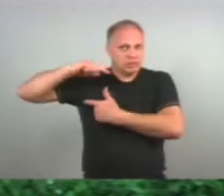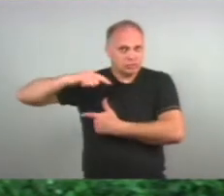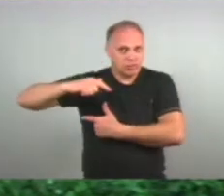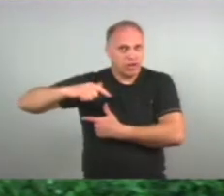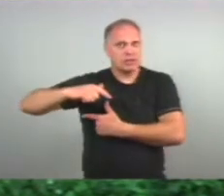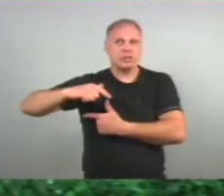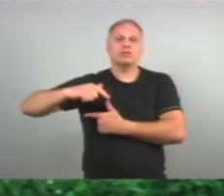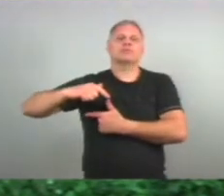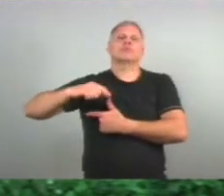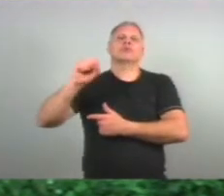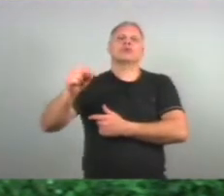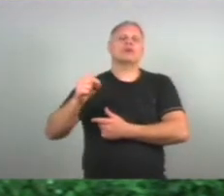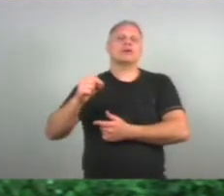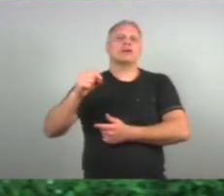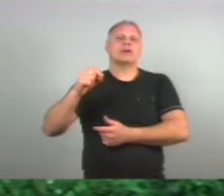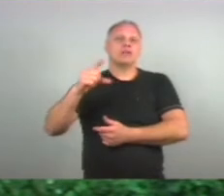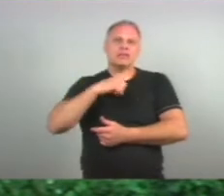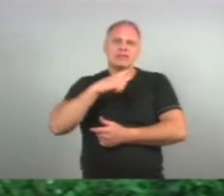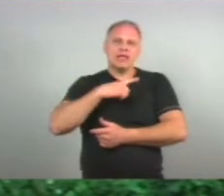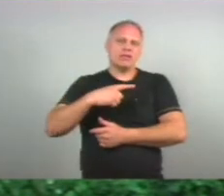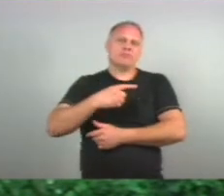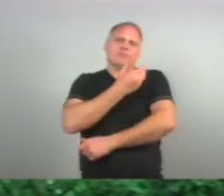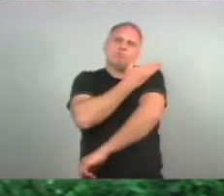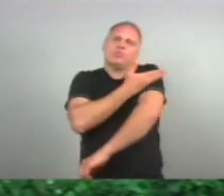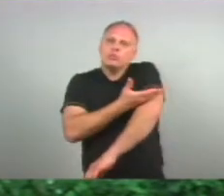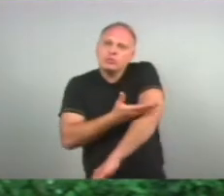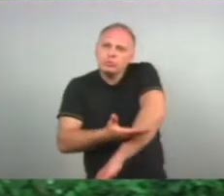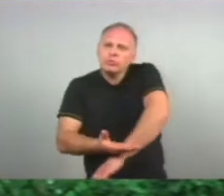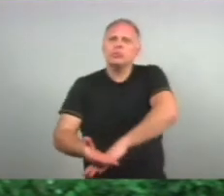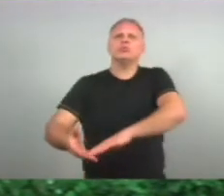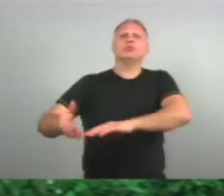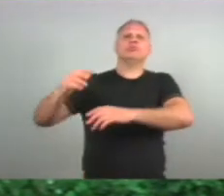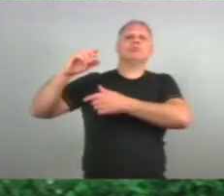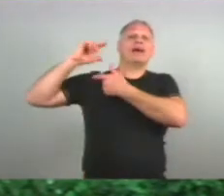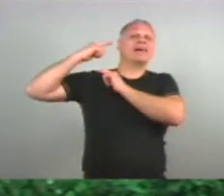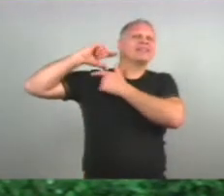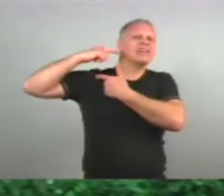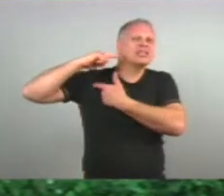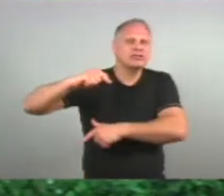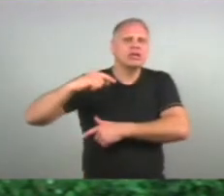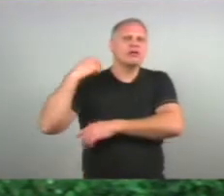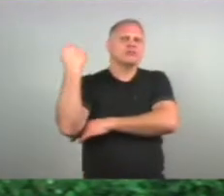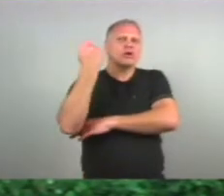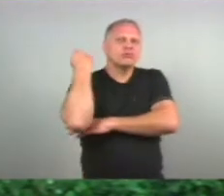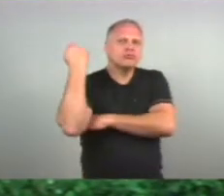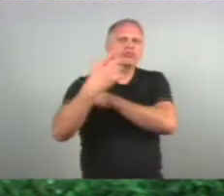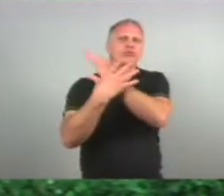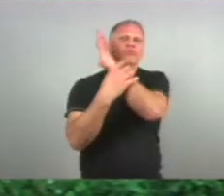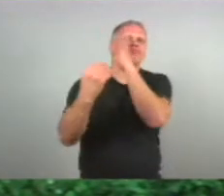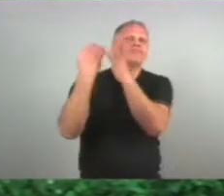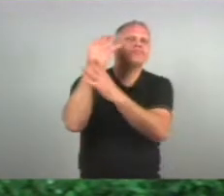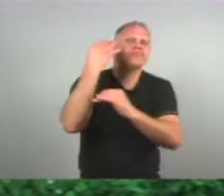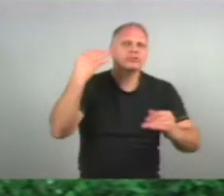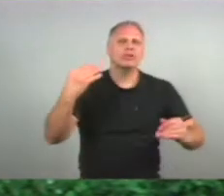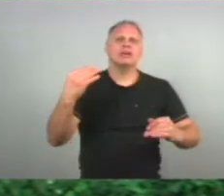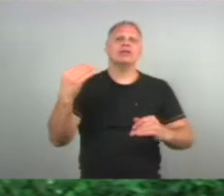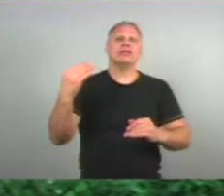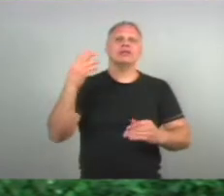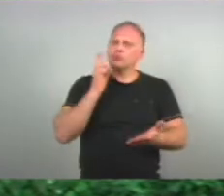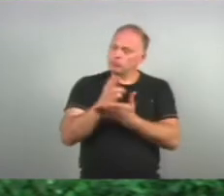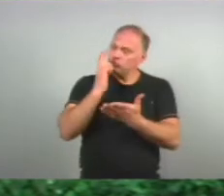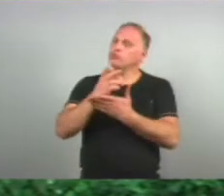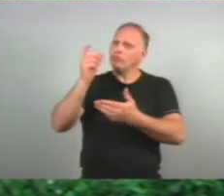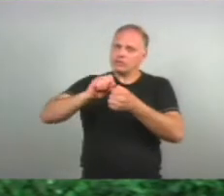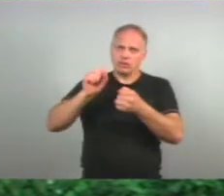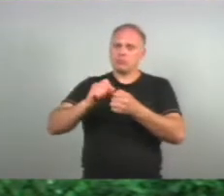Que cultuam Essa tradição tradição Do Rio Grande do Sul Que não deixem de fazer